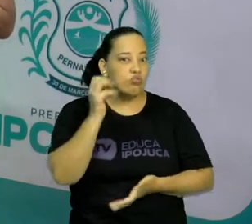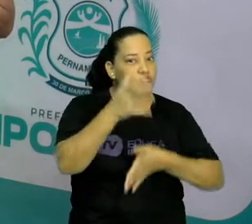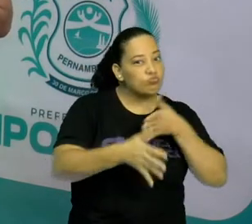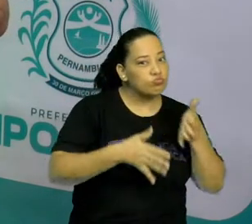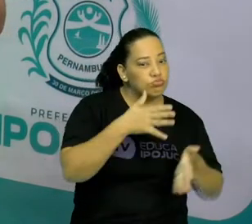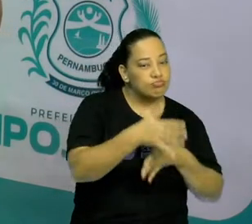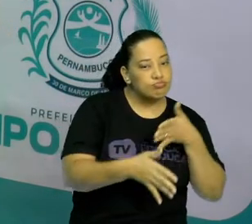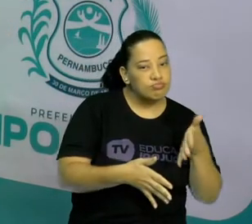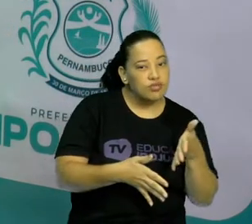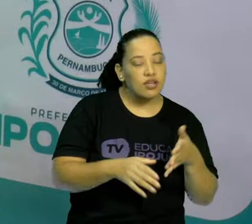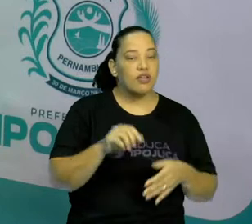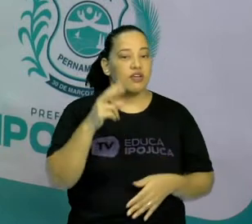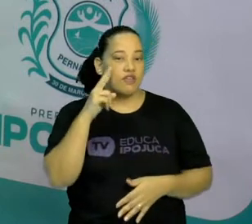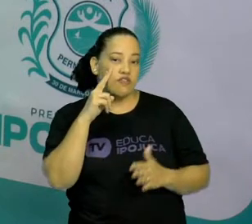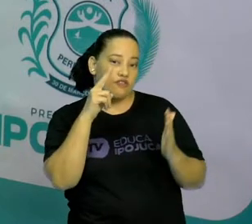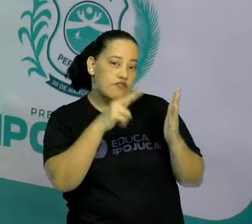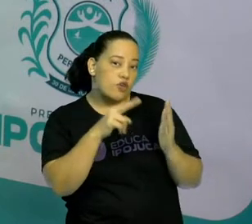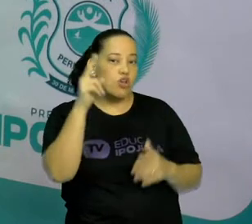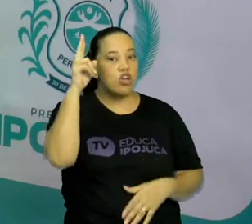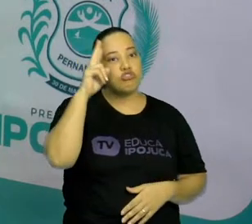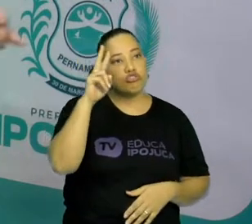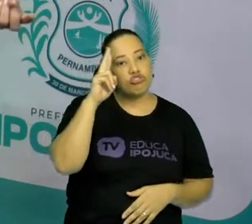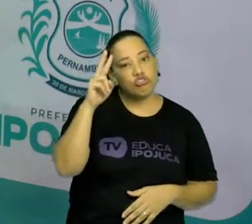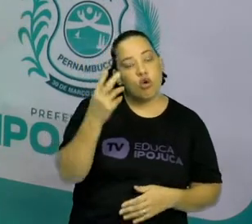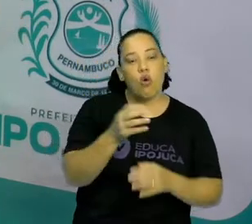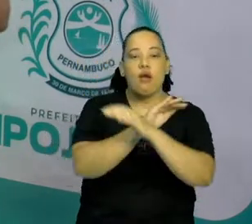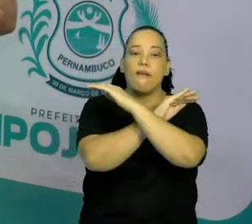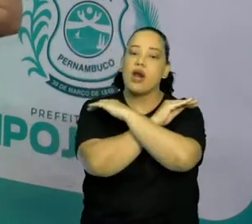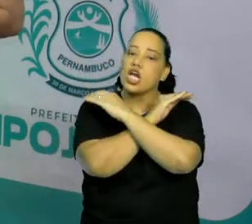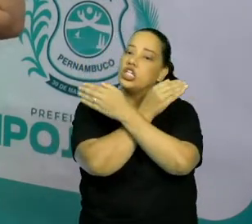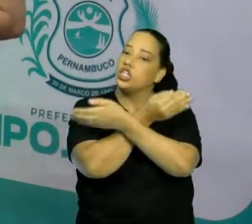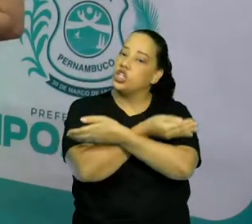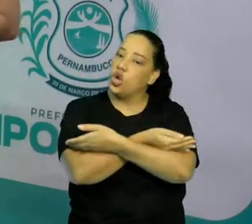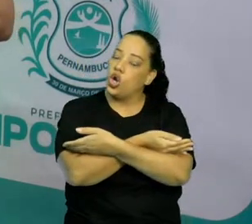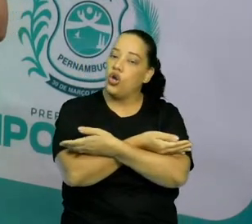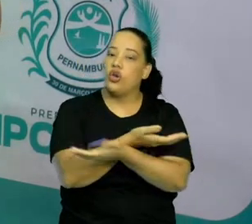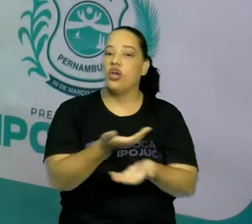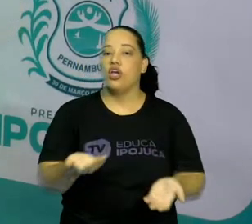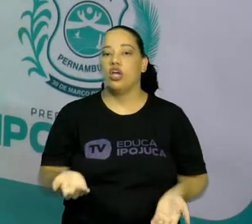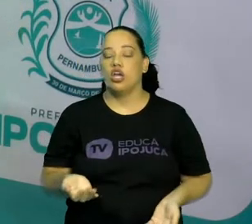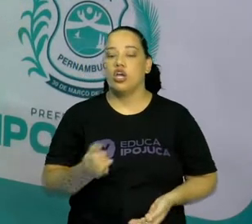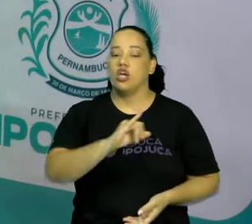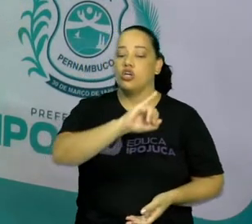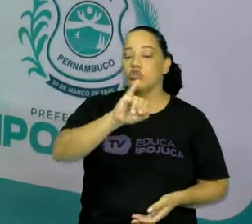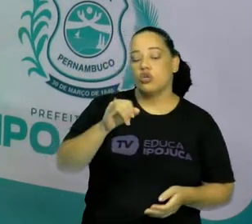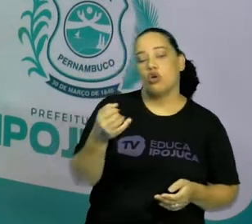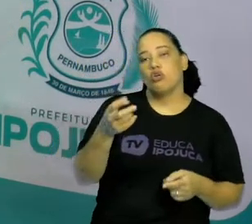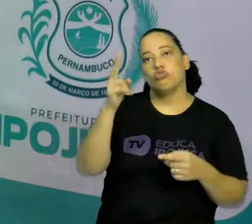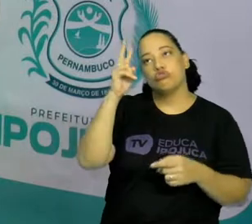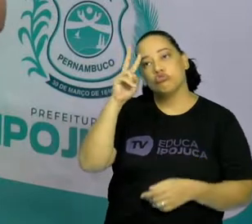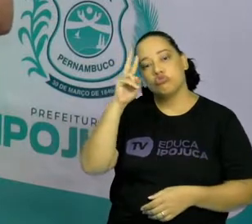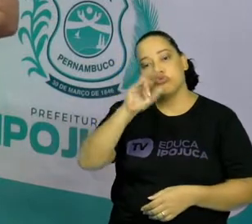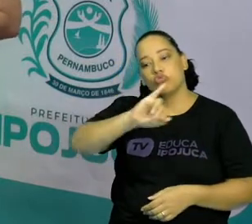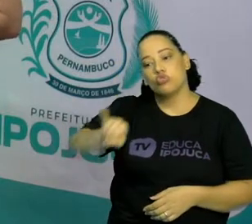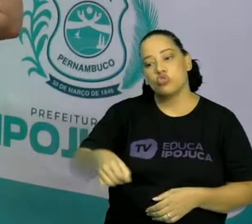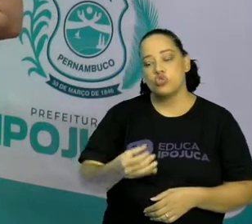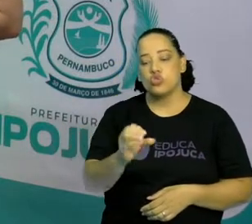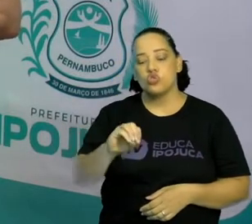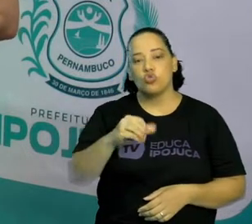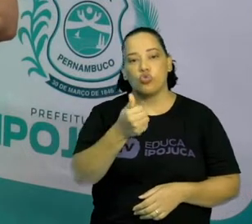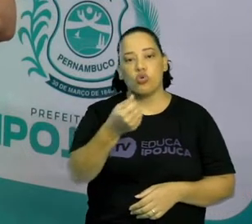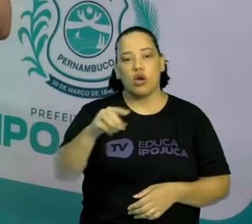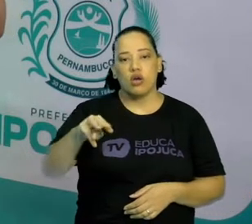a história da Branca de Neve, a história de João e Maria, a